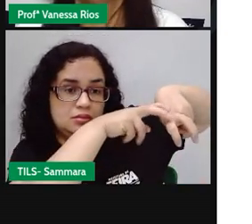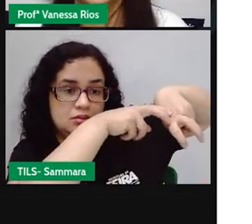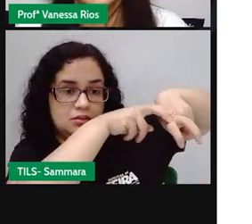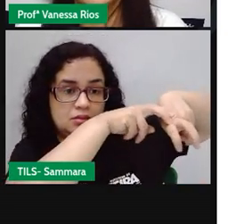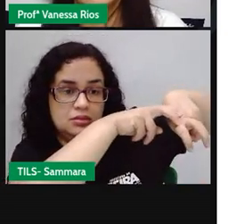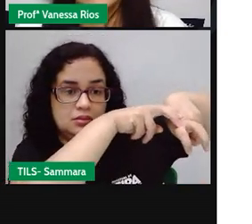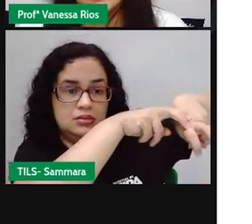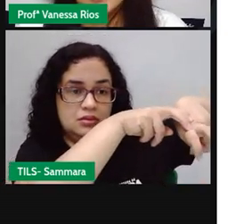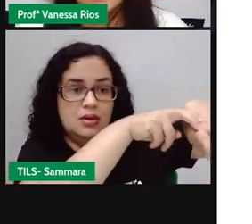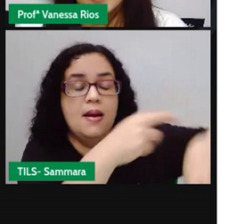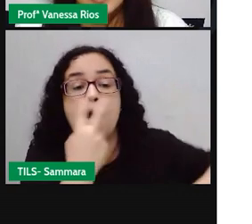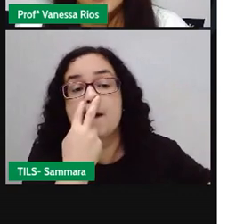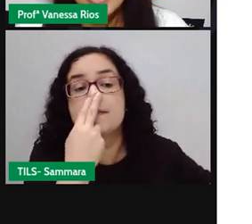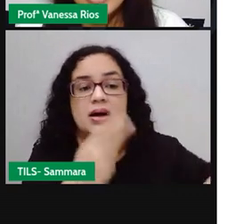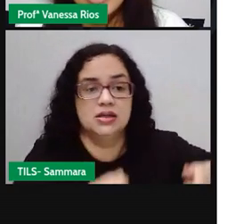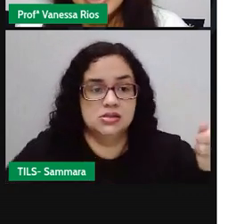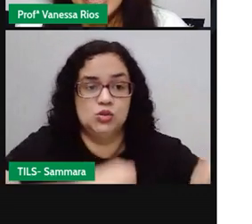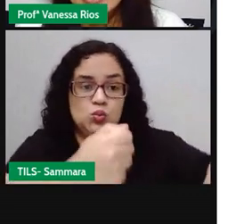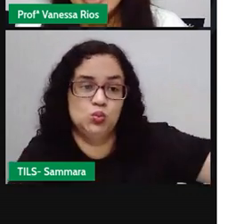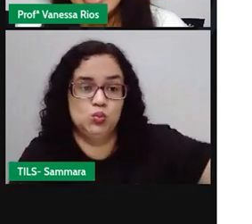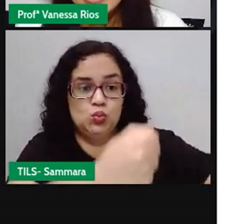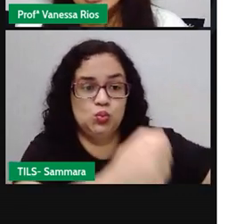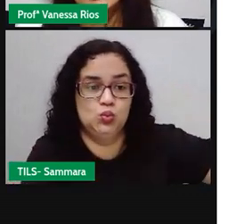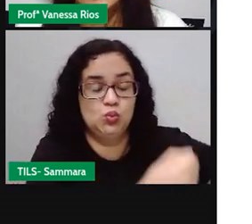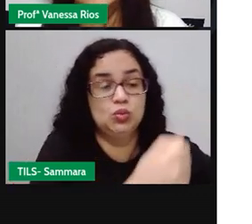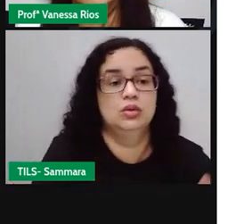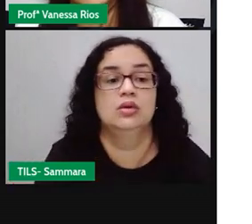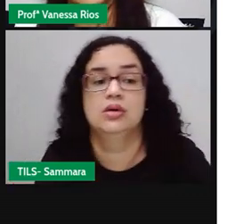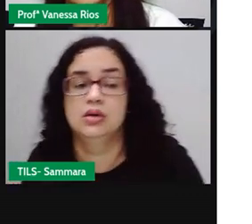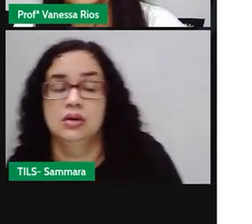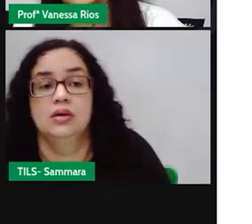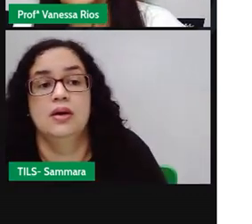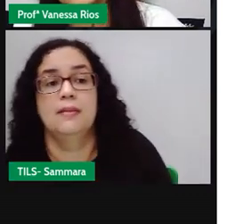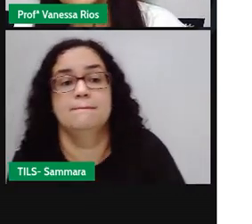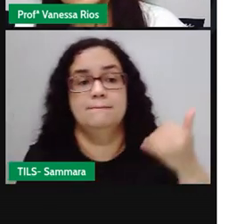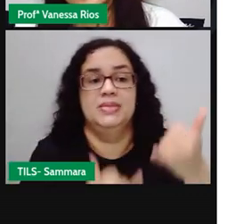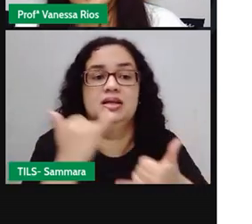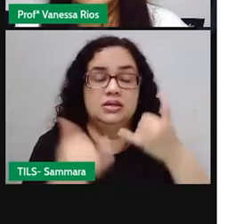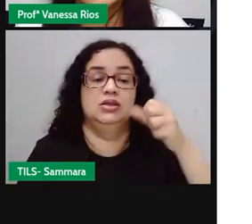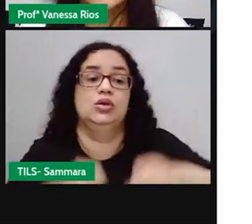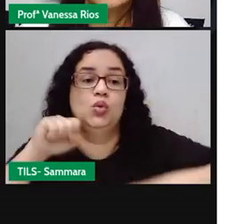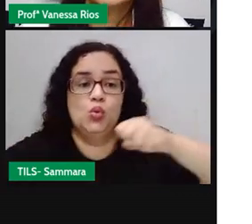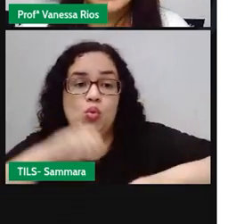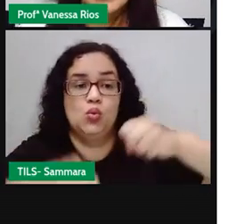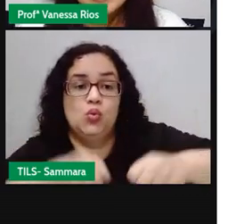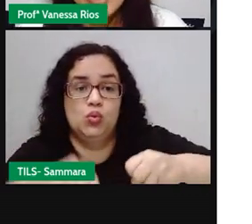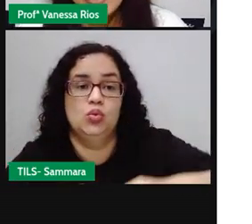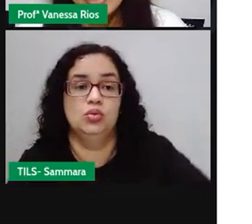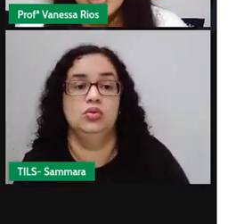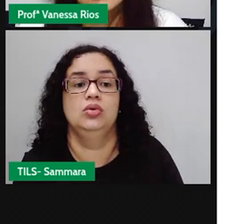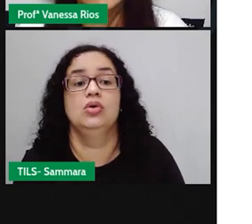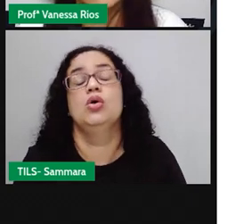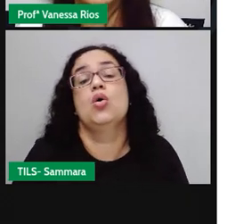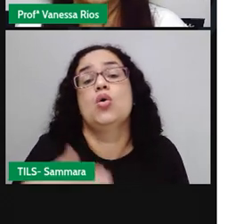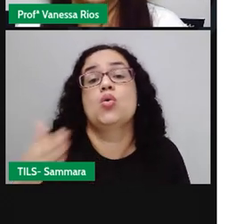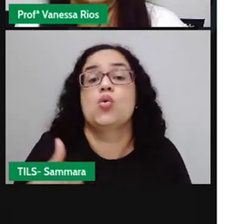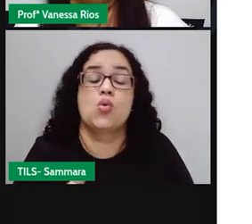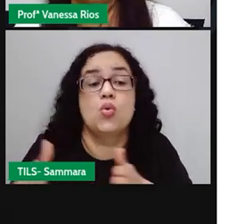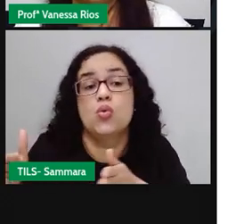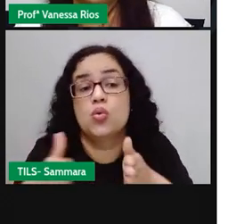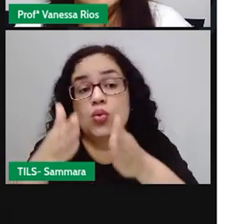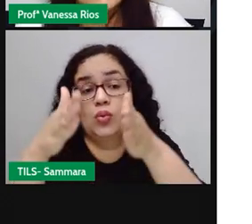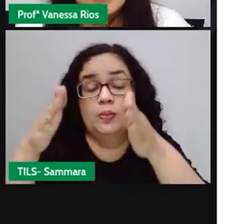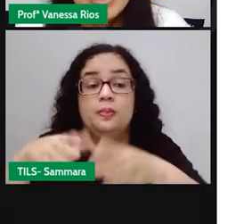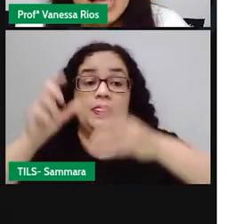um carrinho de mão. Com essa brincadeira aí, a gente pode fazer corridas, né? Disputar aí para ver quem atravessa um